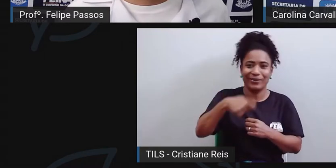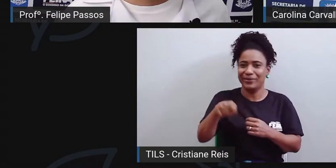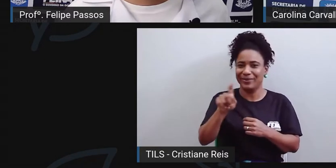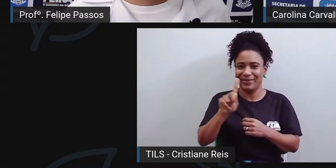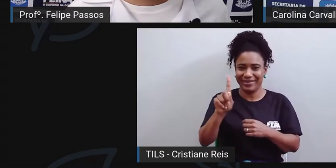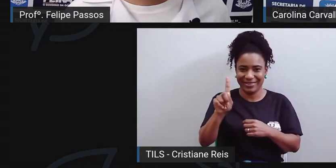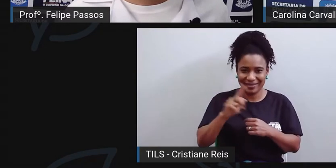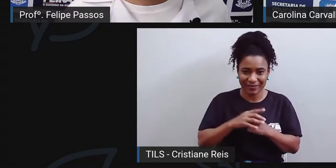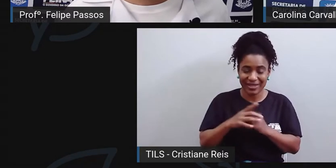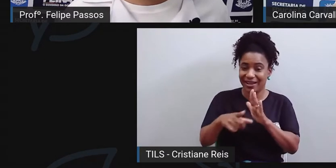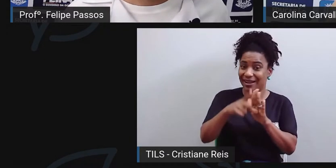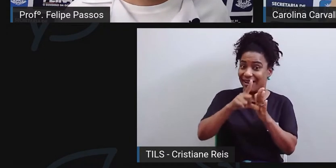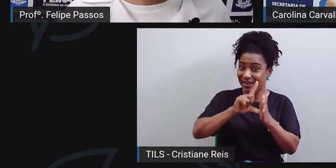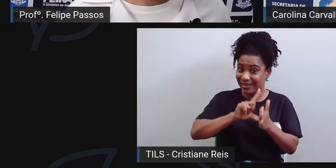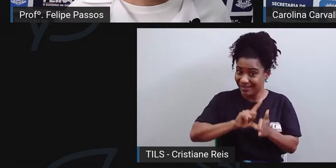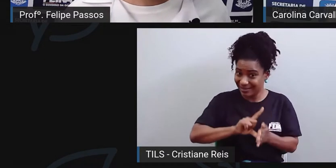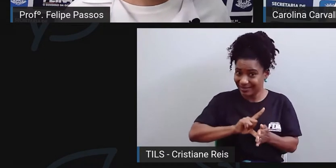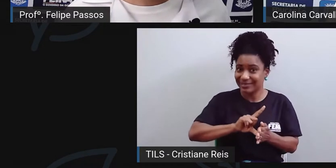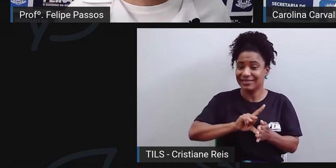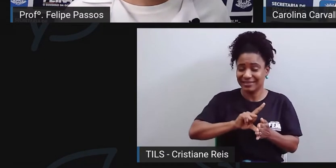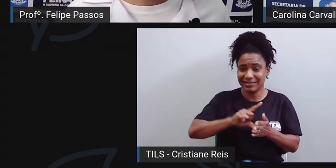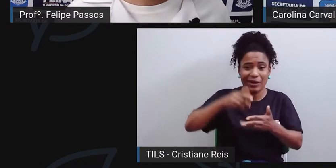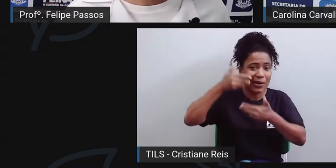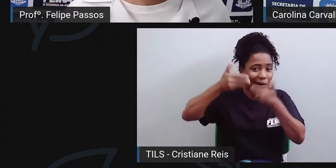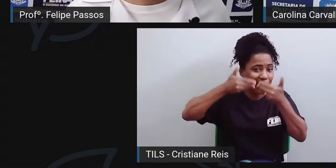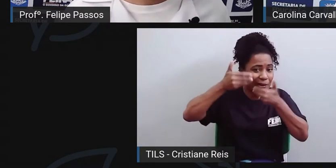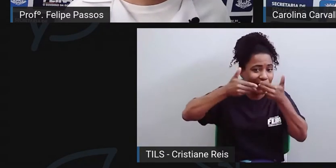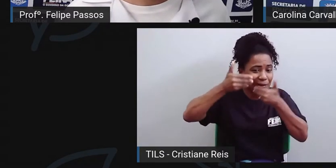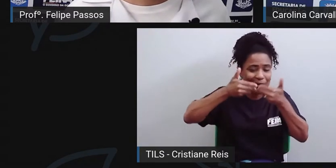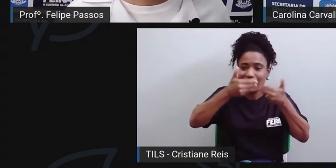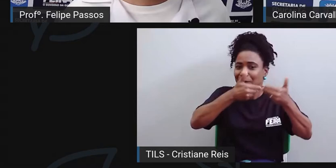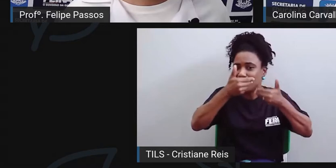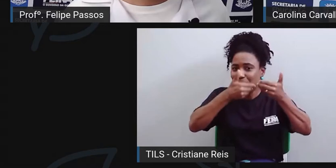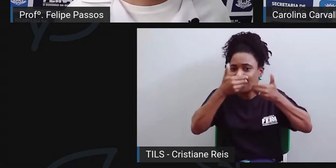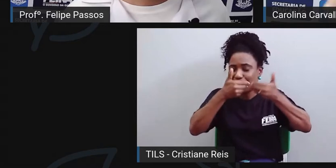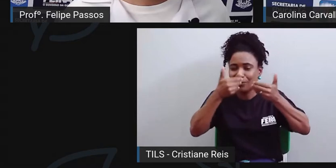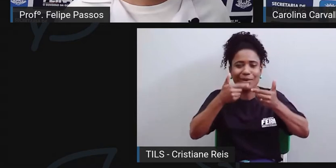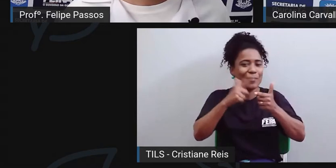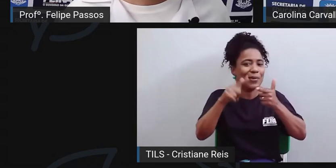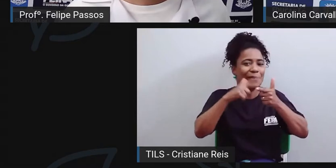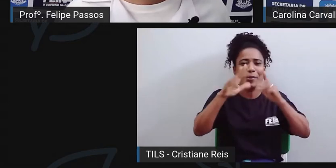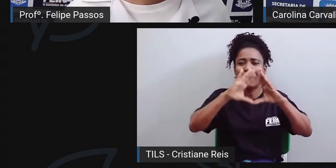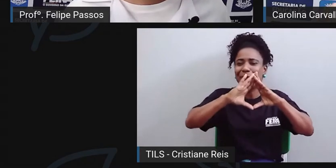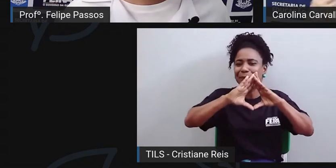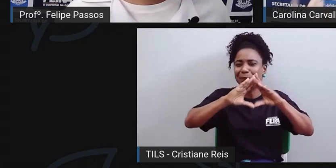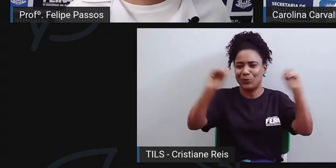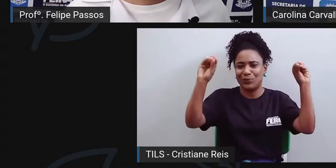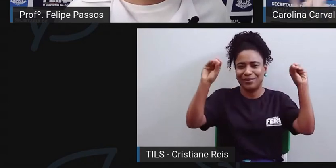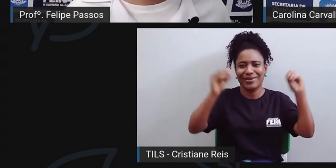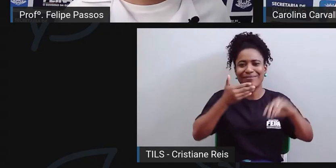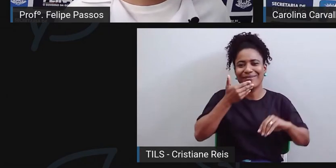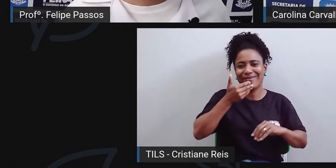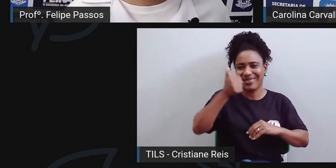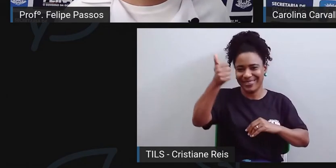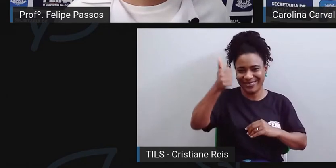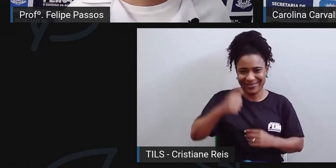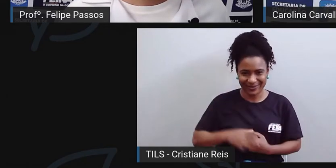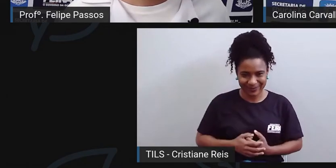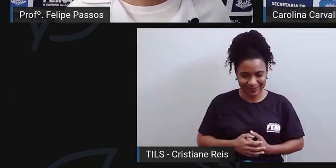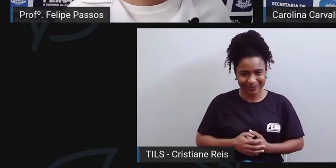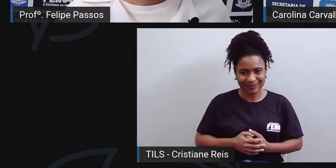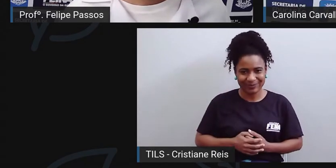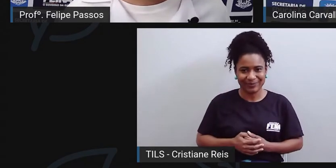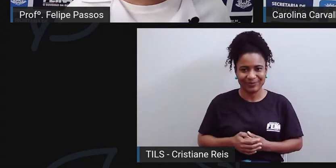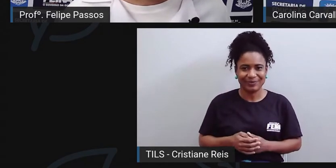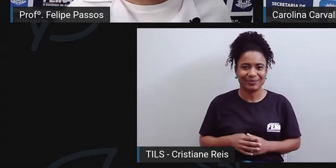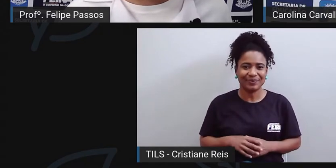intervém nas fases mais iniciais de uma doença, a gente consegue resultados melhores com técnicas mais simples.